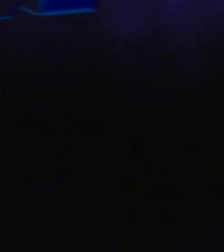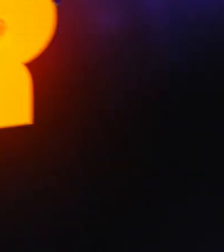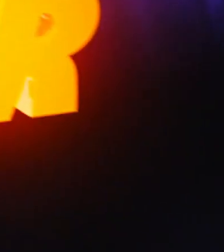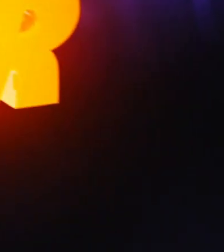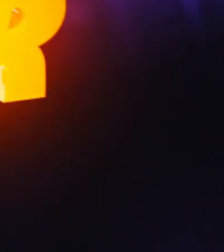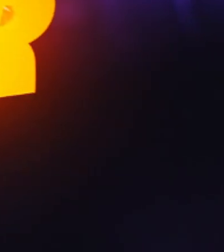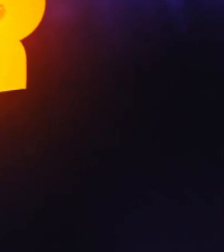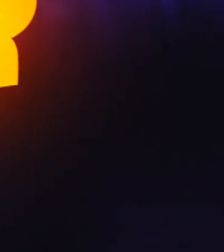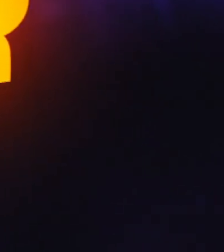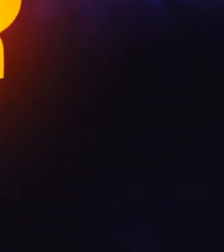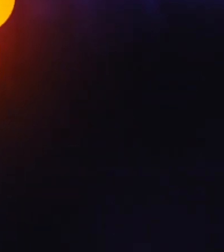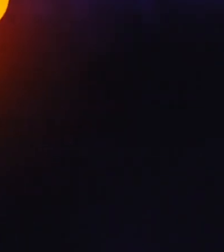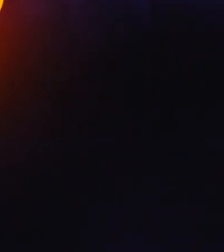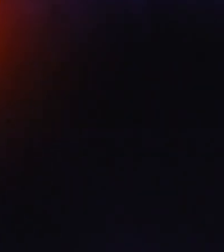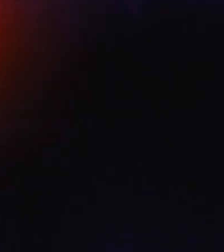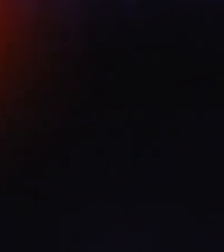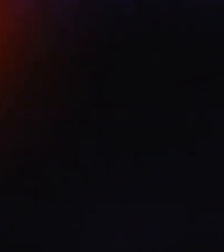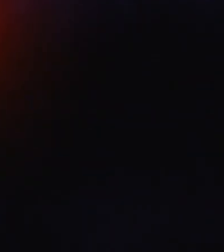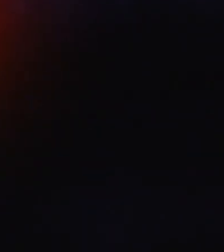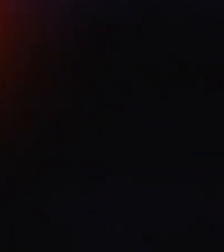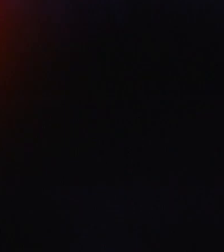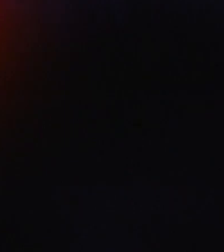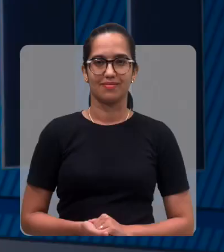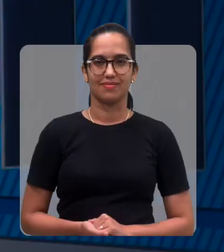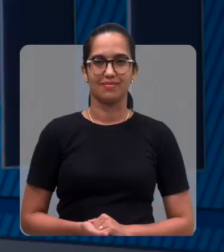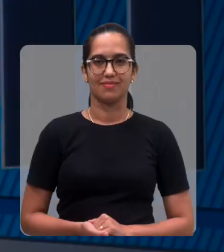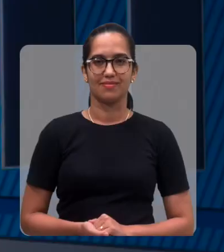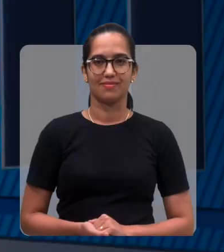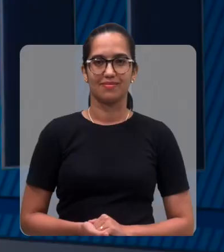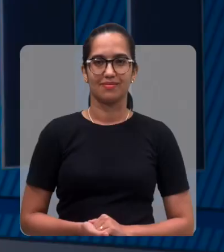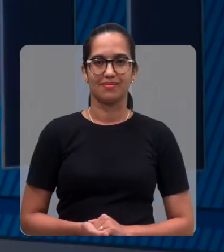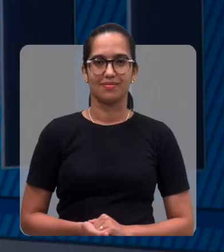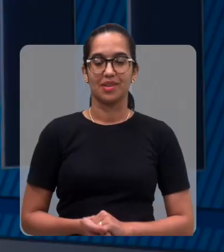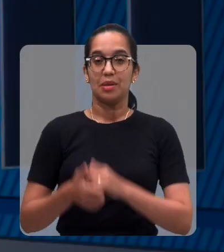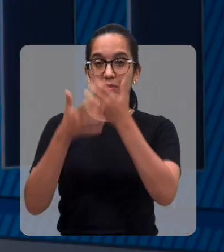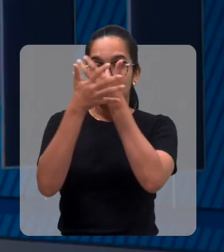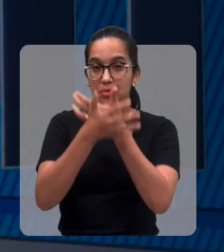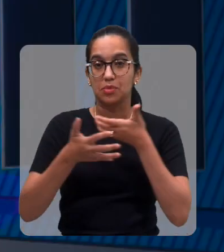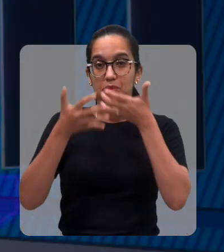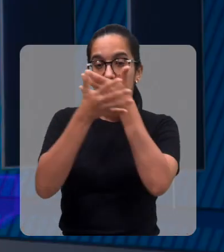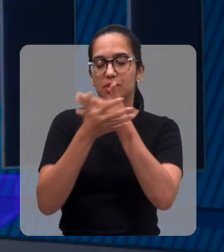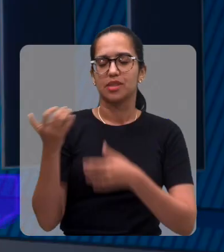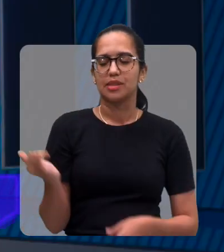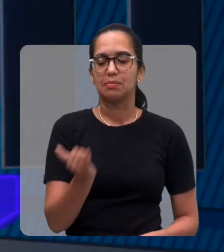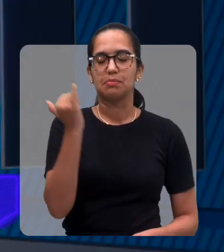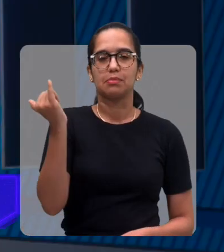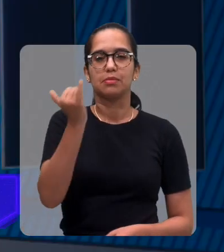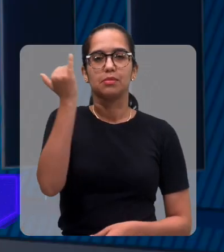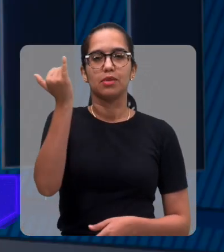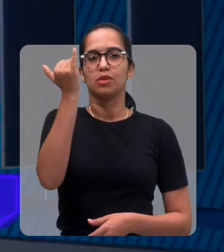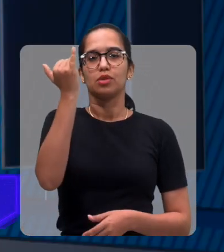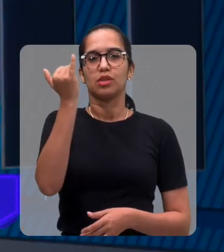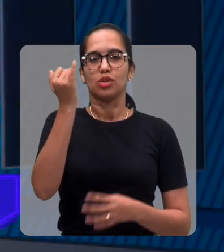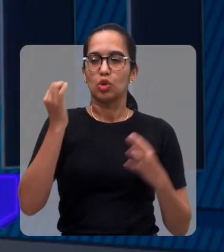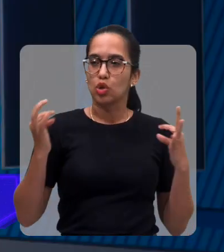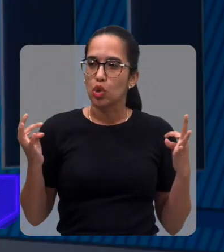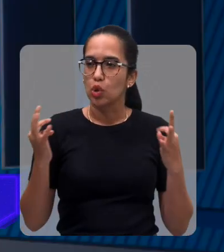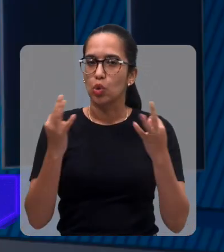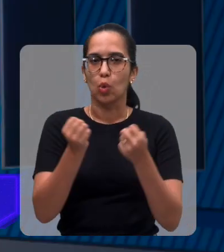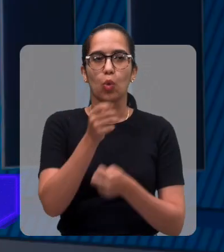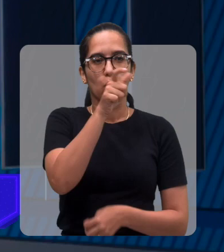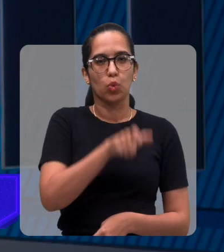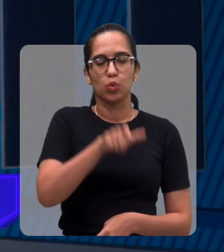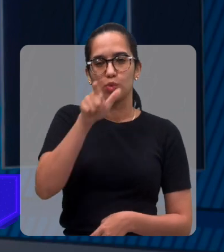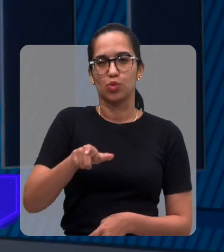Vê, ouvir, sentir A música é muito importante na vida de cada um de nós.